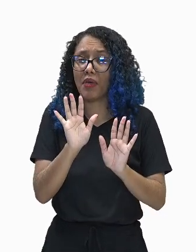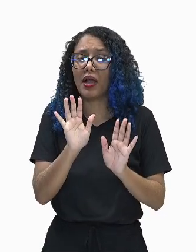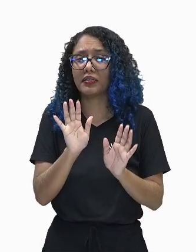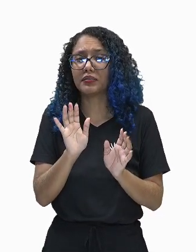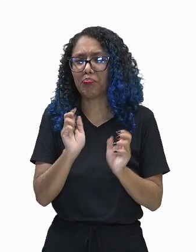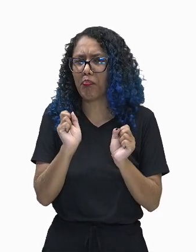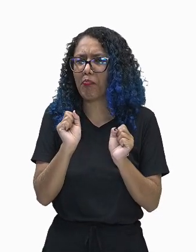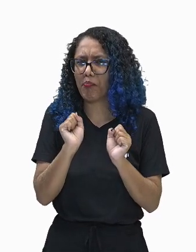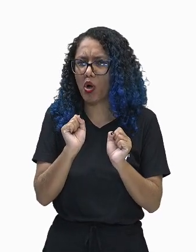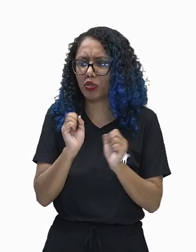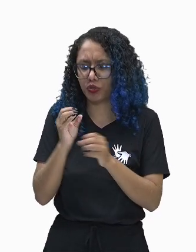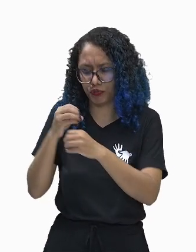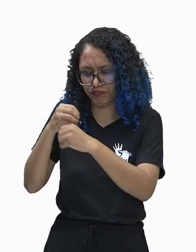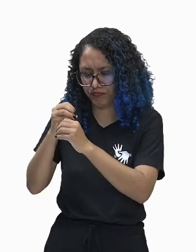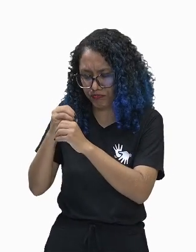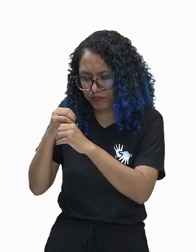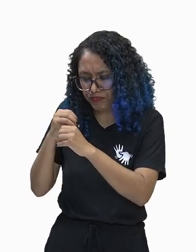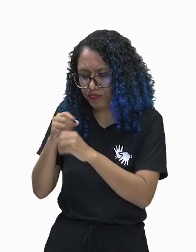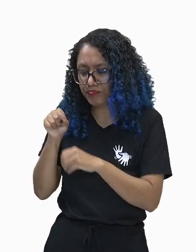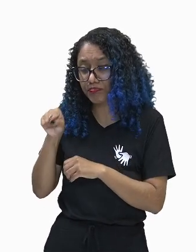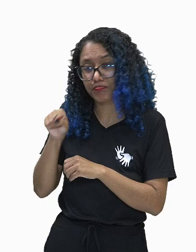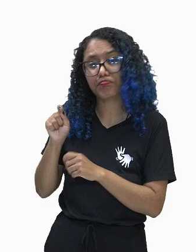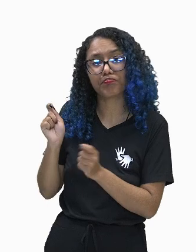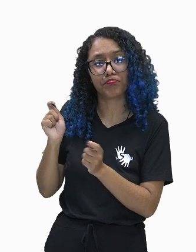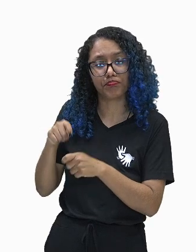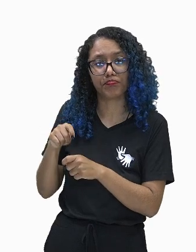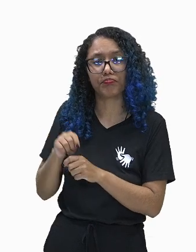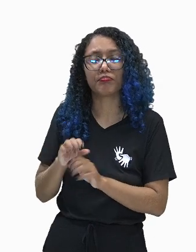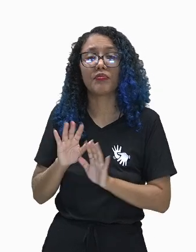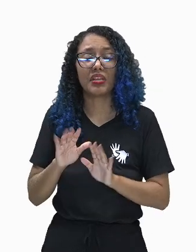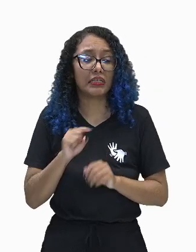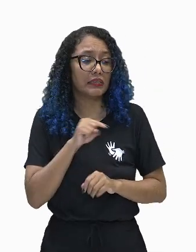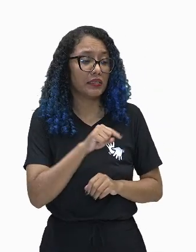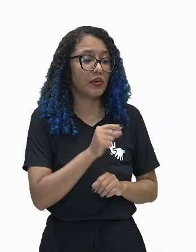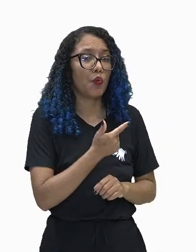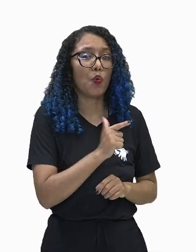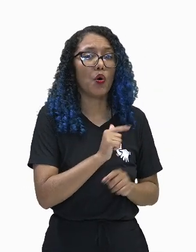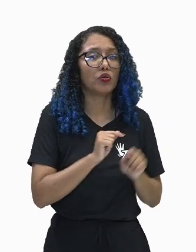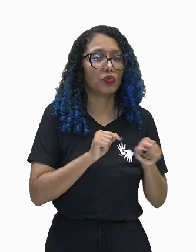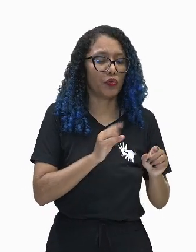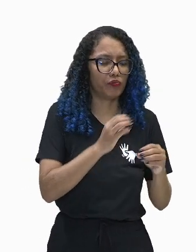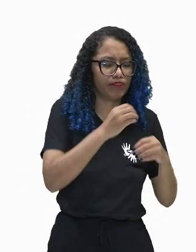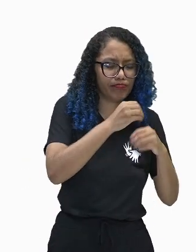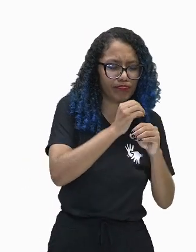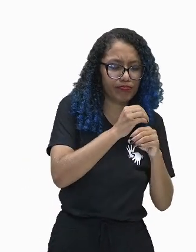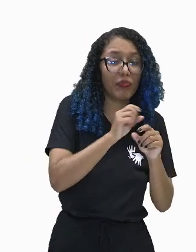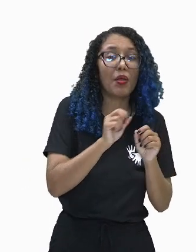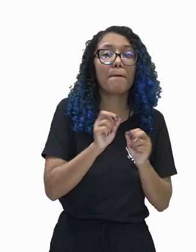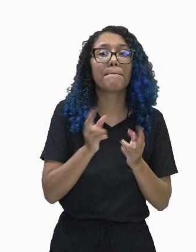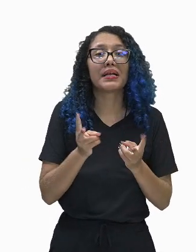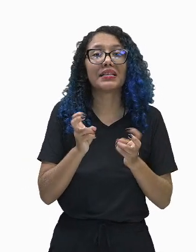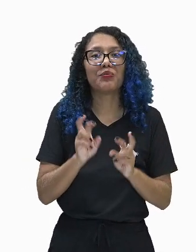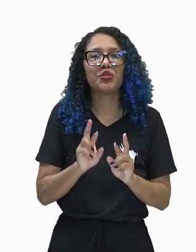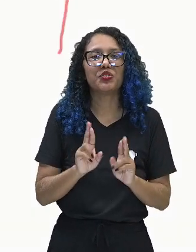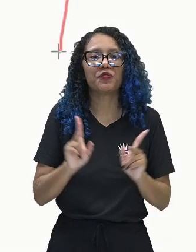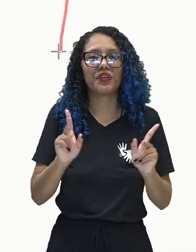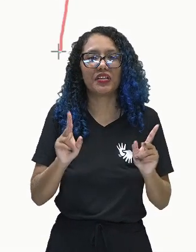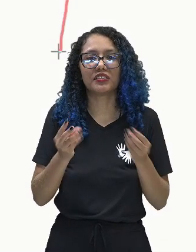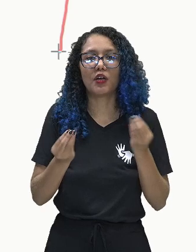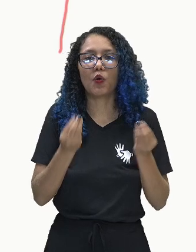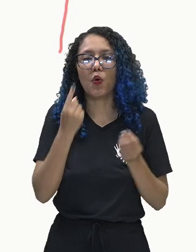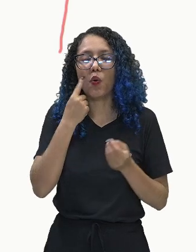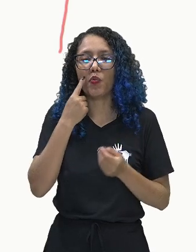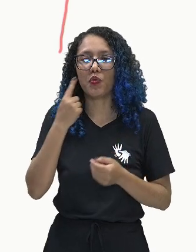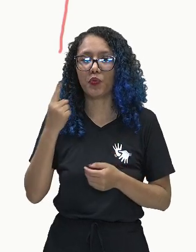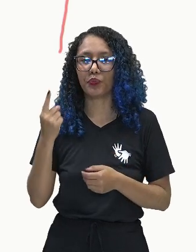microscópio óptico. Quando eu utilizo o microscópio eletrônico, você vai ver aí a diferença de uma hemácia, olha, com essa